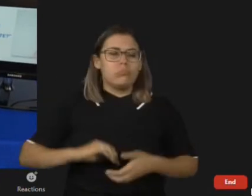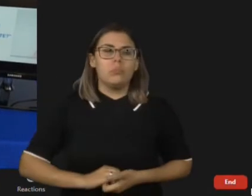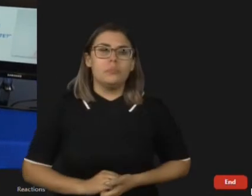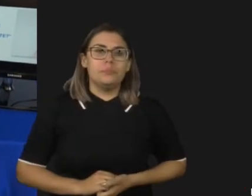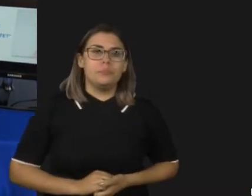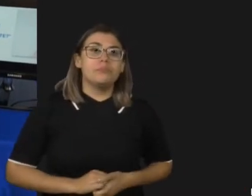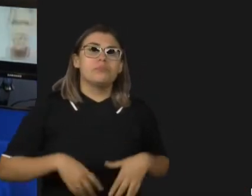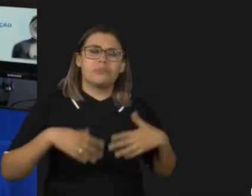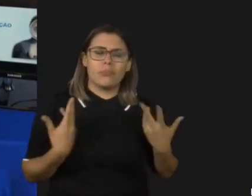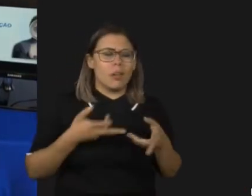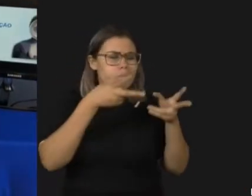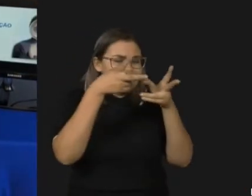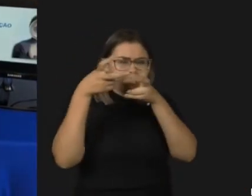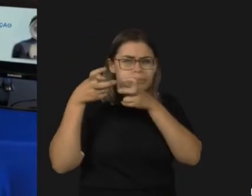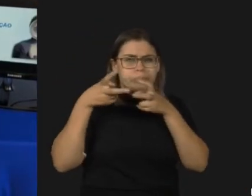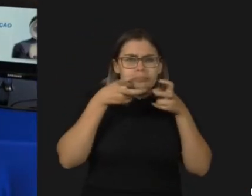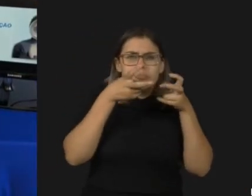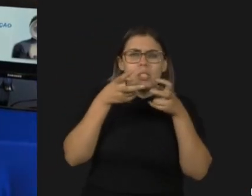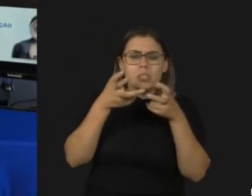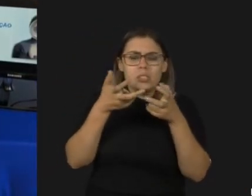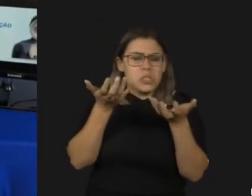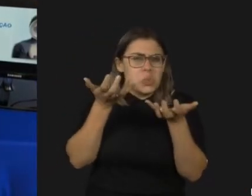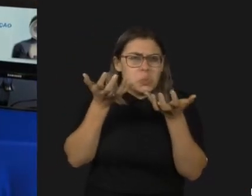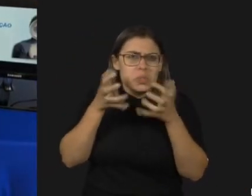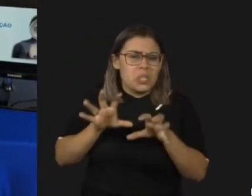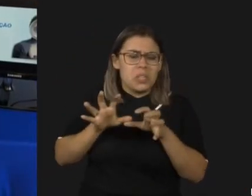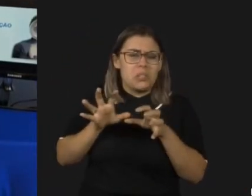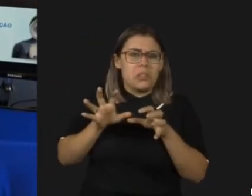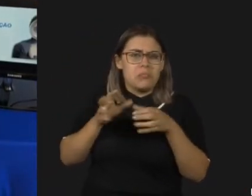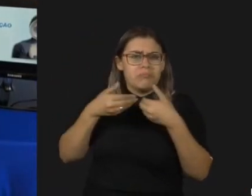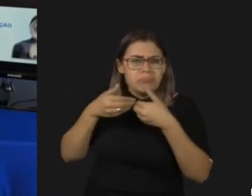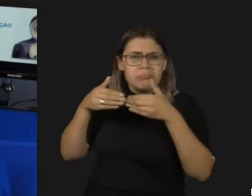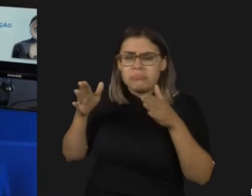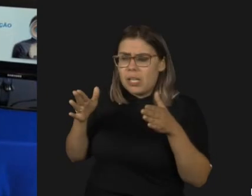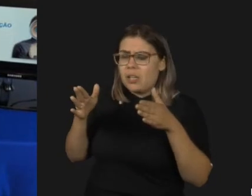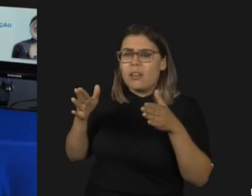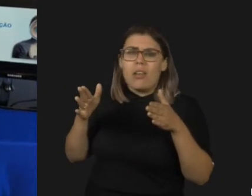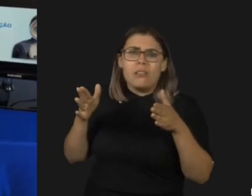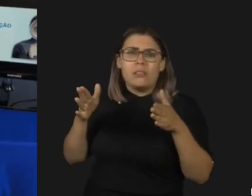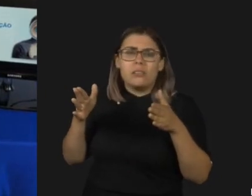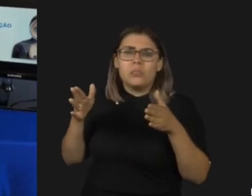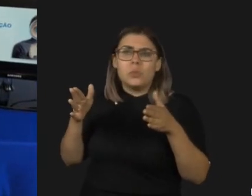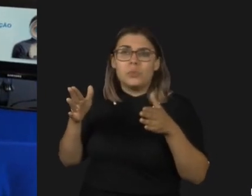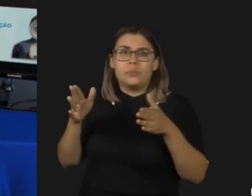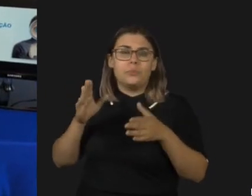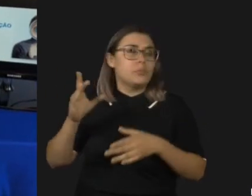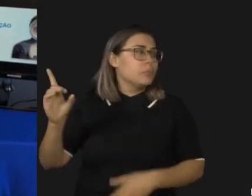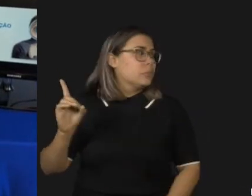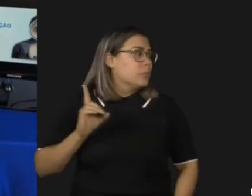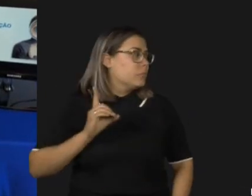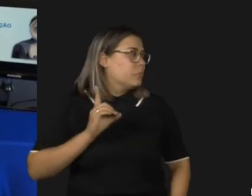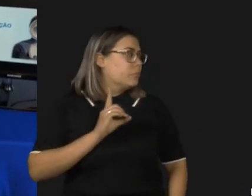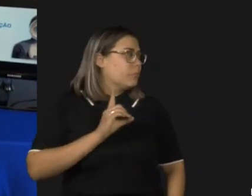Eu fui observar, então. Se não queriam abrir essa porta para mim, e ali eu mostro um olho numa lupa,